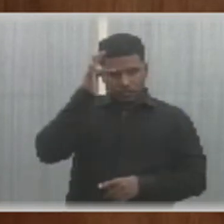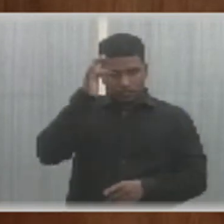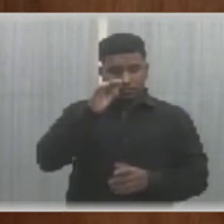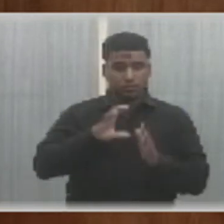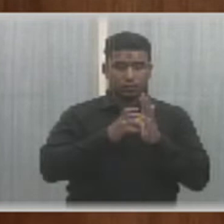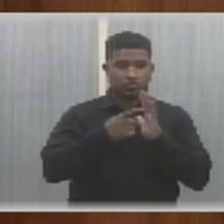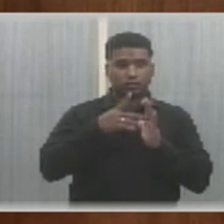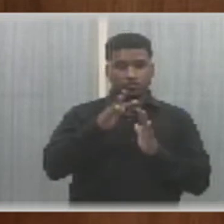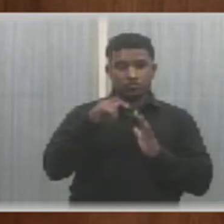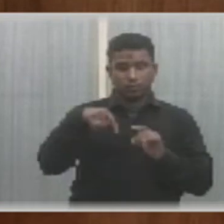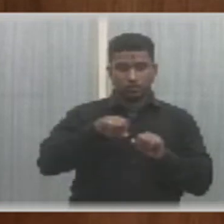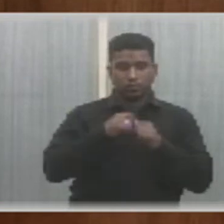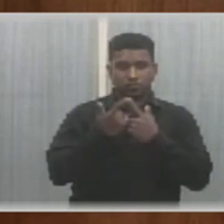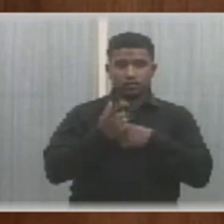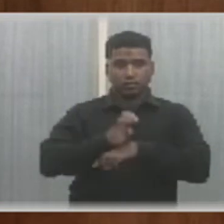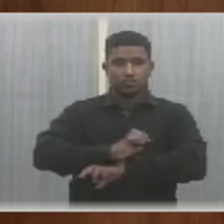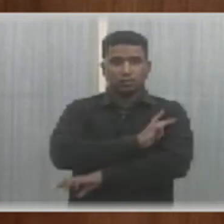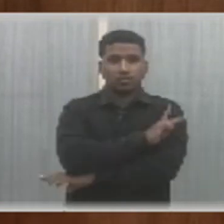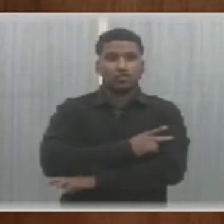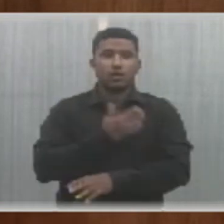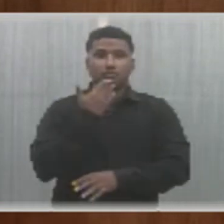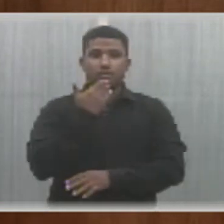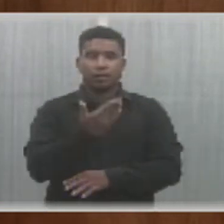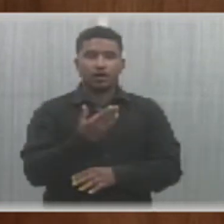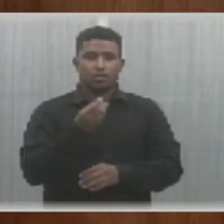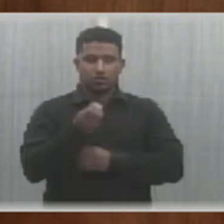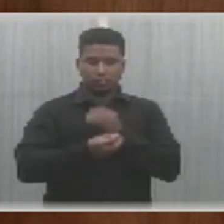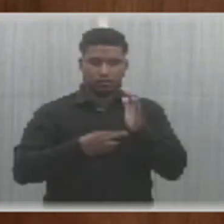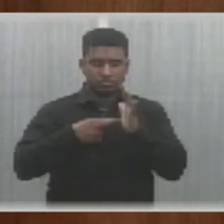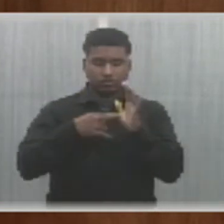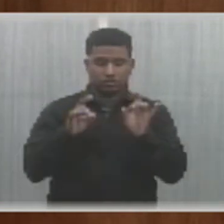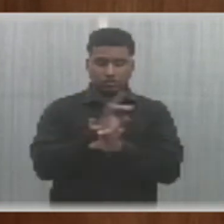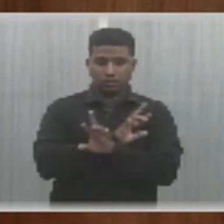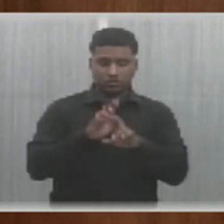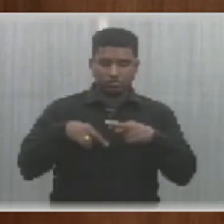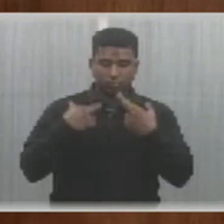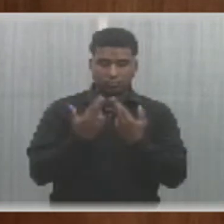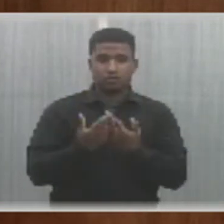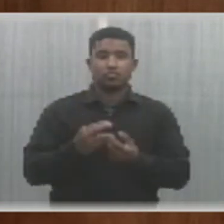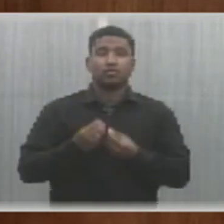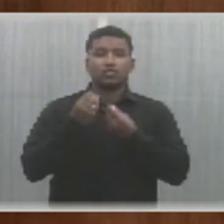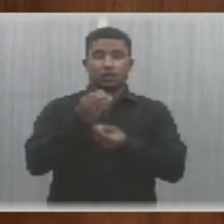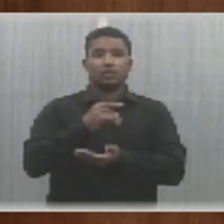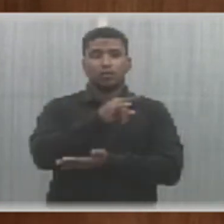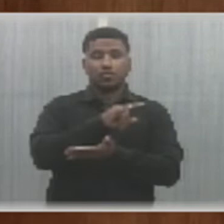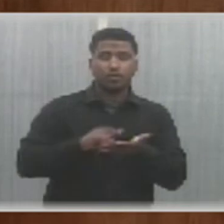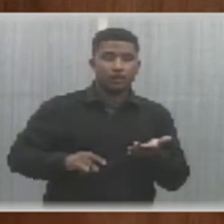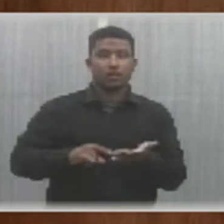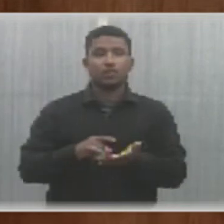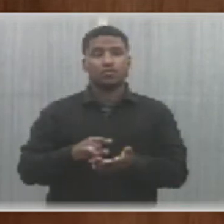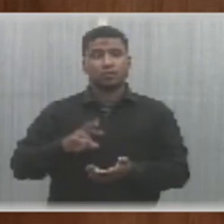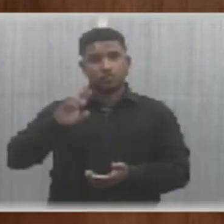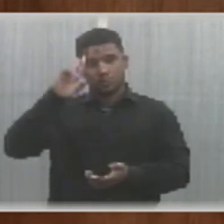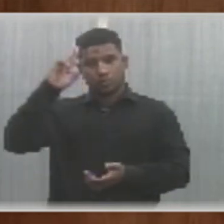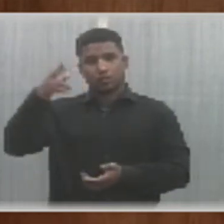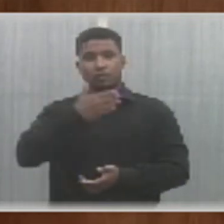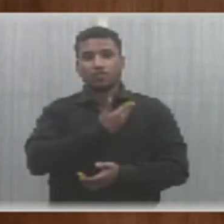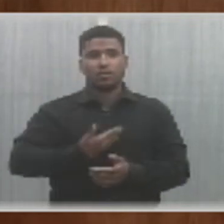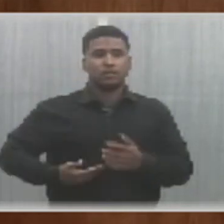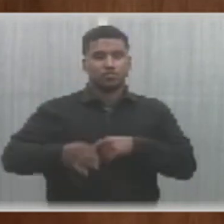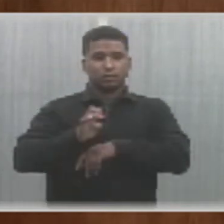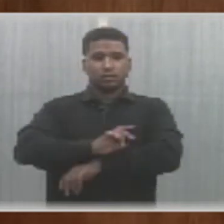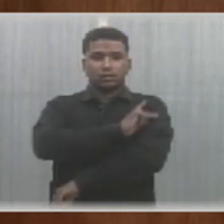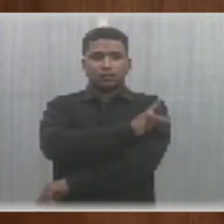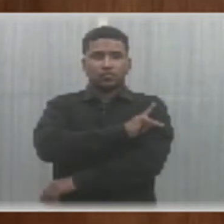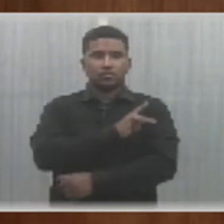PT, com assento nesta casa, que requer, na forma regimental, depois de consultar do plenário, seja encaminhada expediente. A excelentíssima senhora governadora do